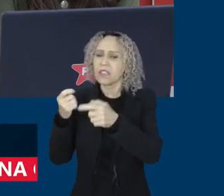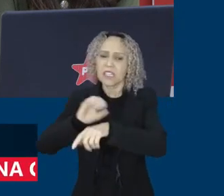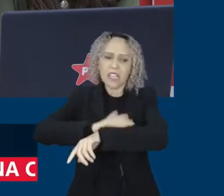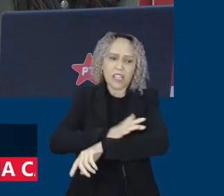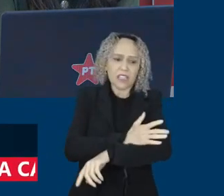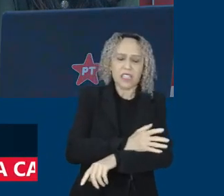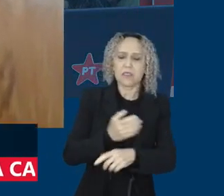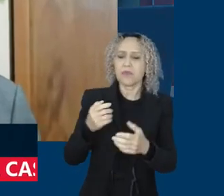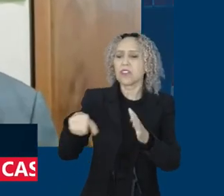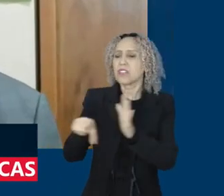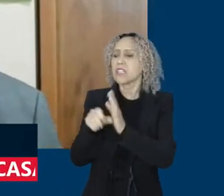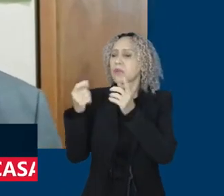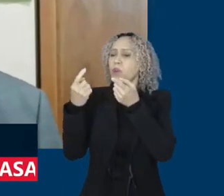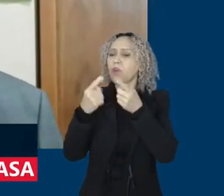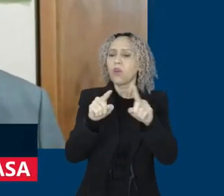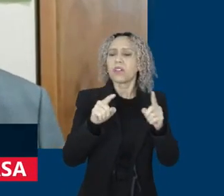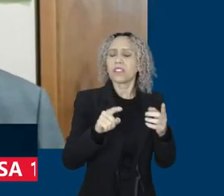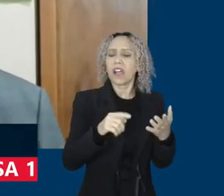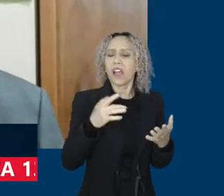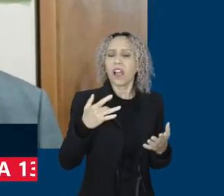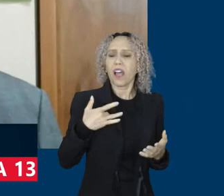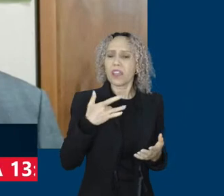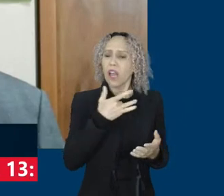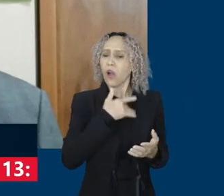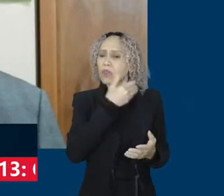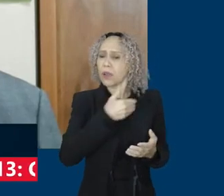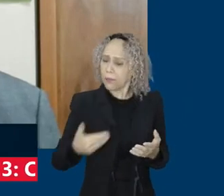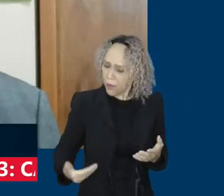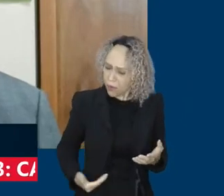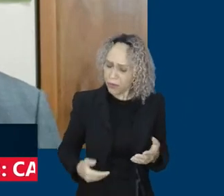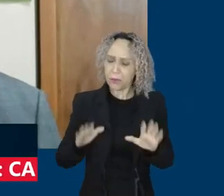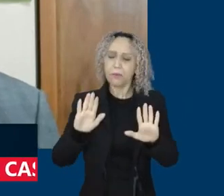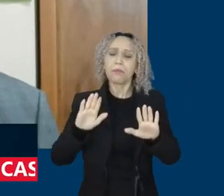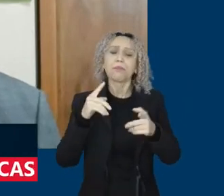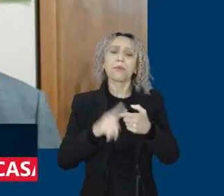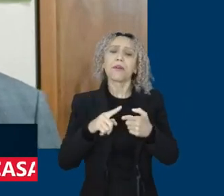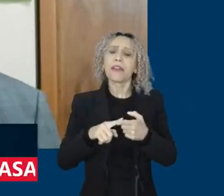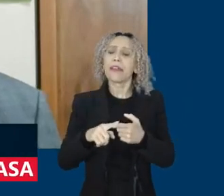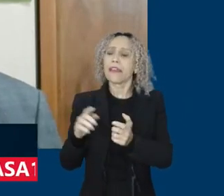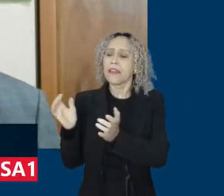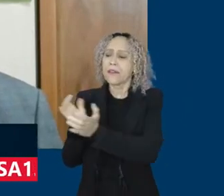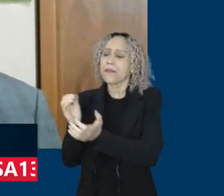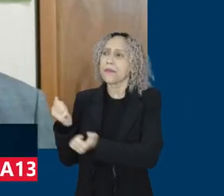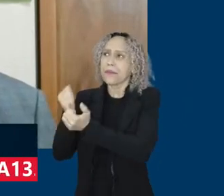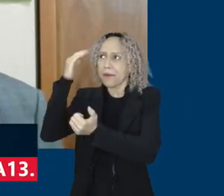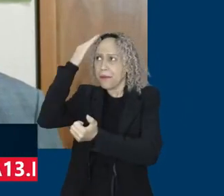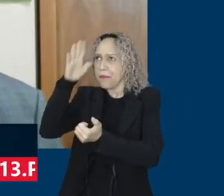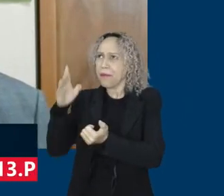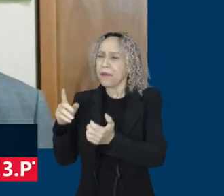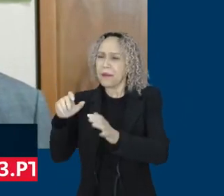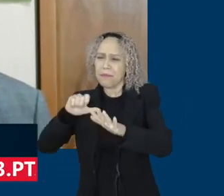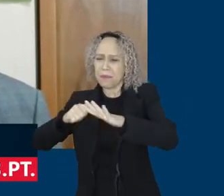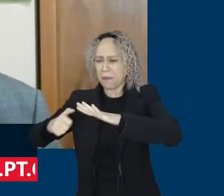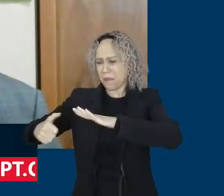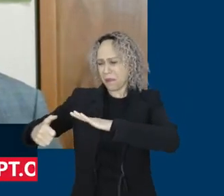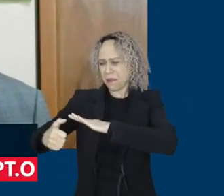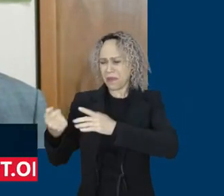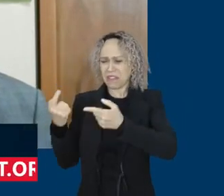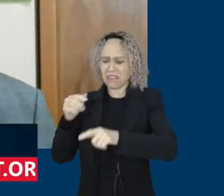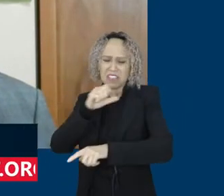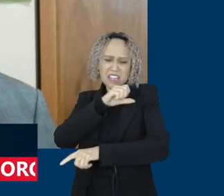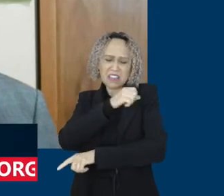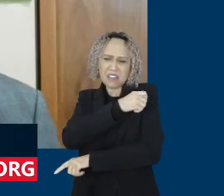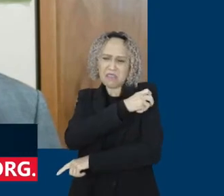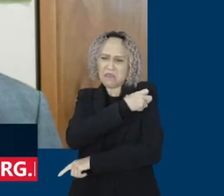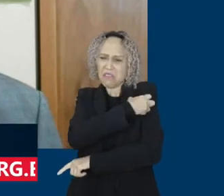saúde pública. Porque também eles fizeram muito fake news contra a vacina, dizendo que vacina da AIDS,